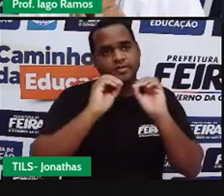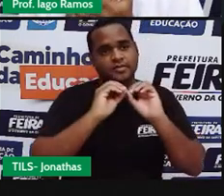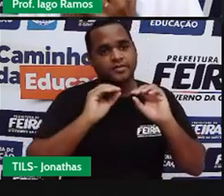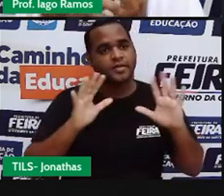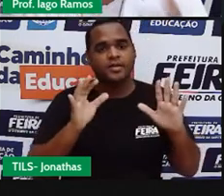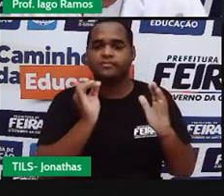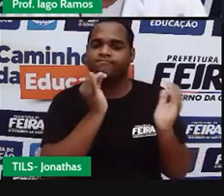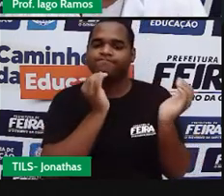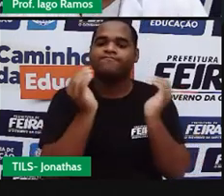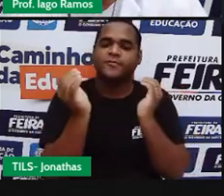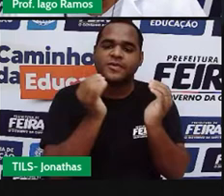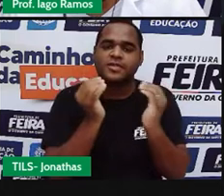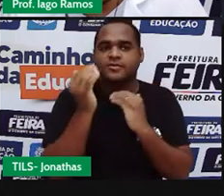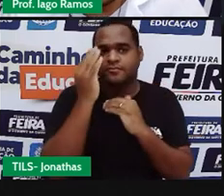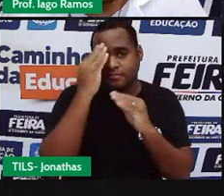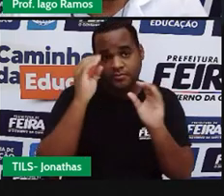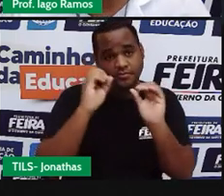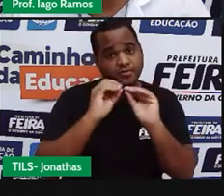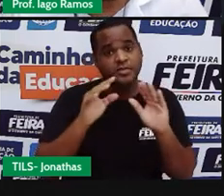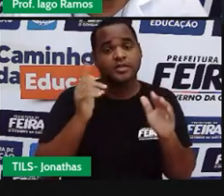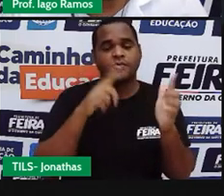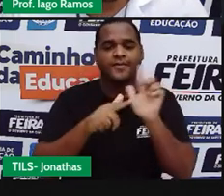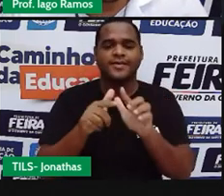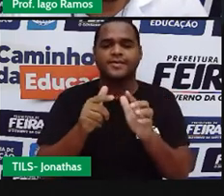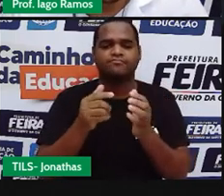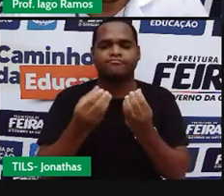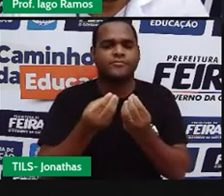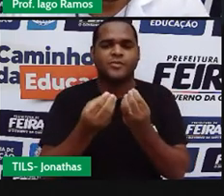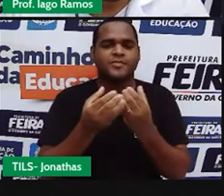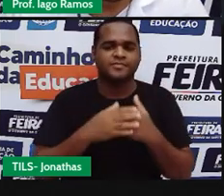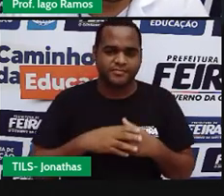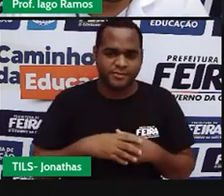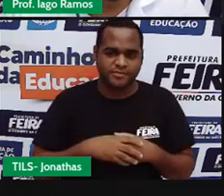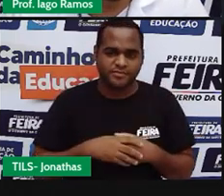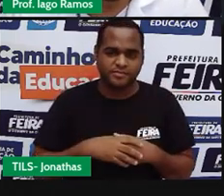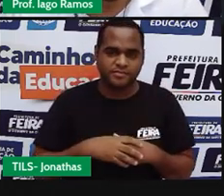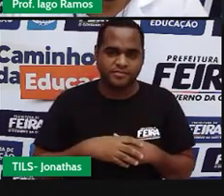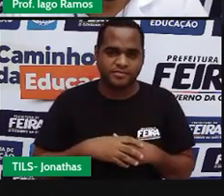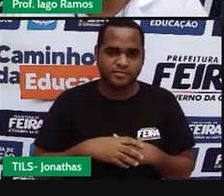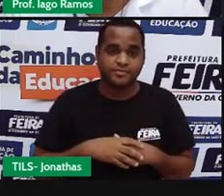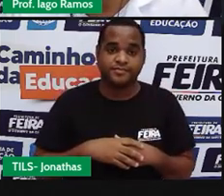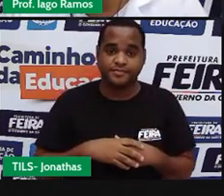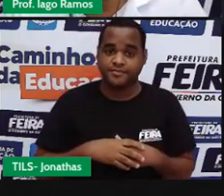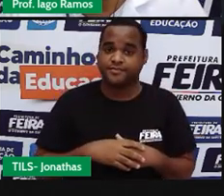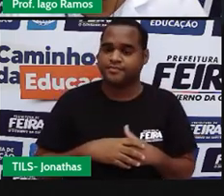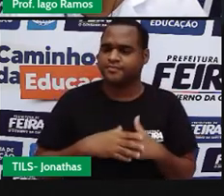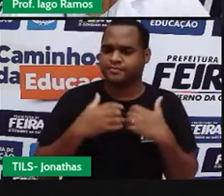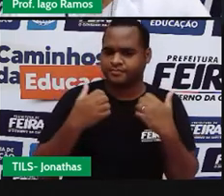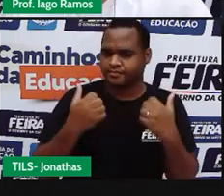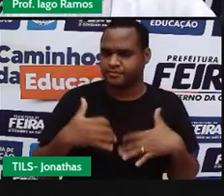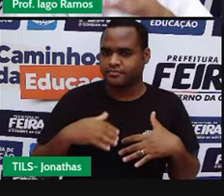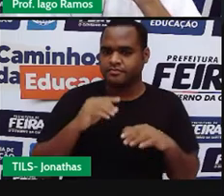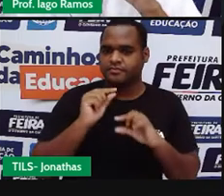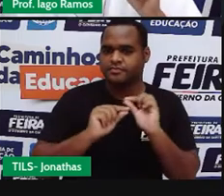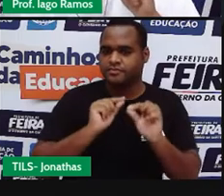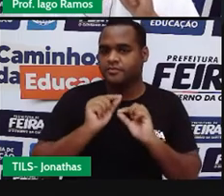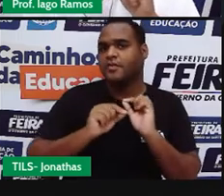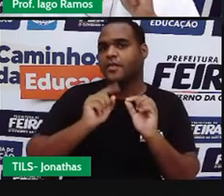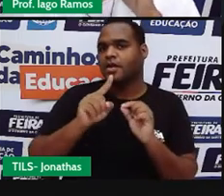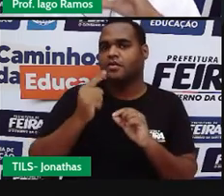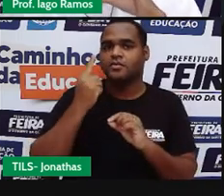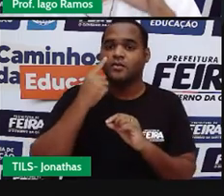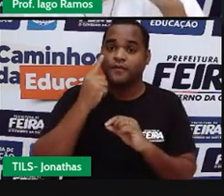gente ilustrar a situação. Como ilustrar a situação? Olha só a ilustração aqui, né? A gente faz uma